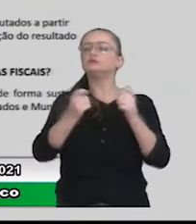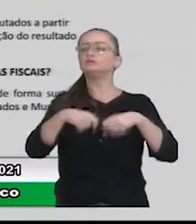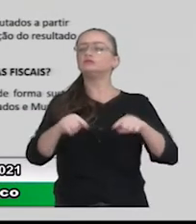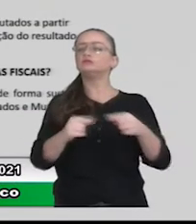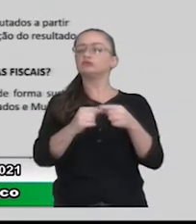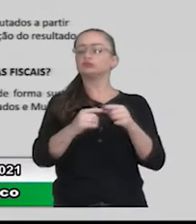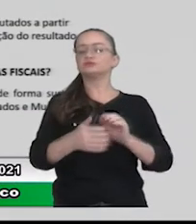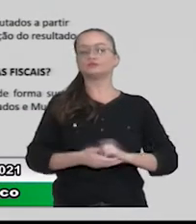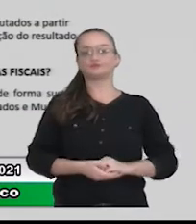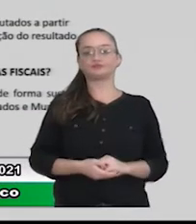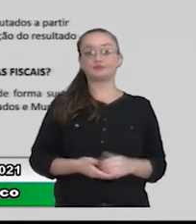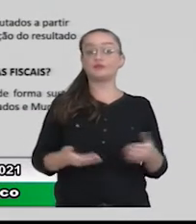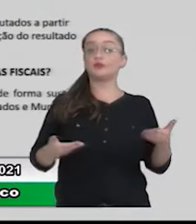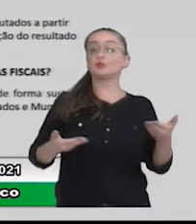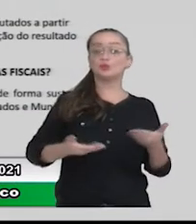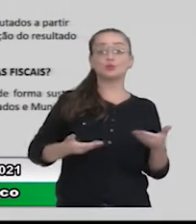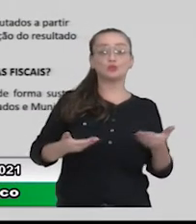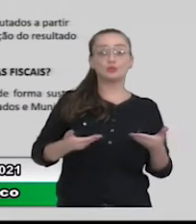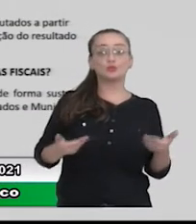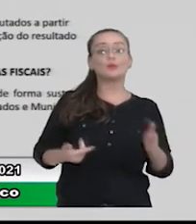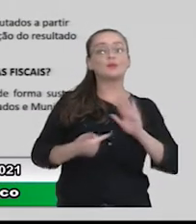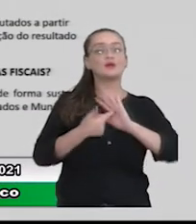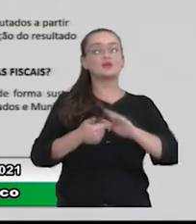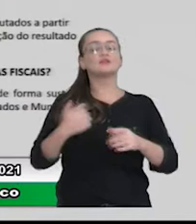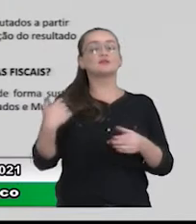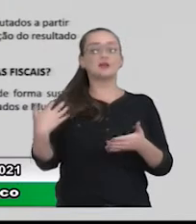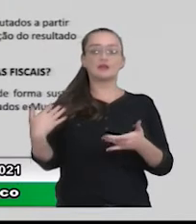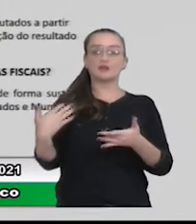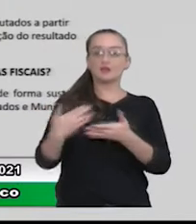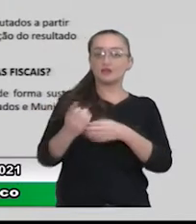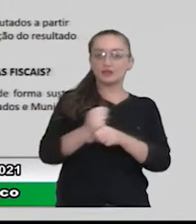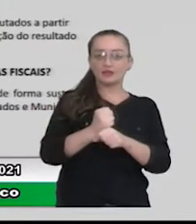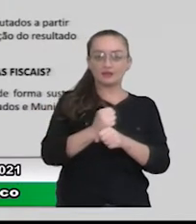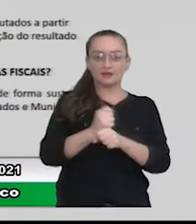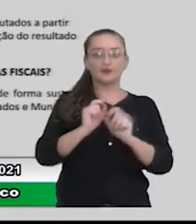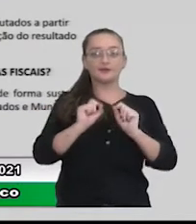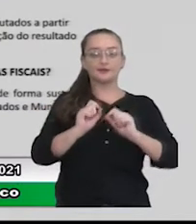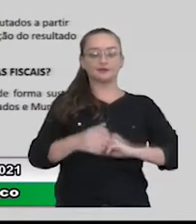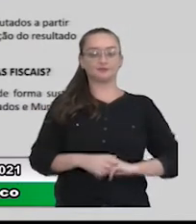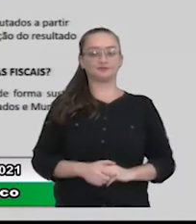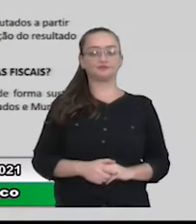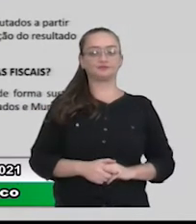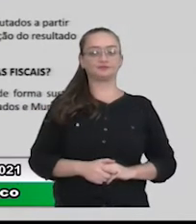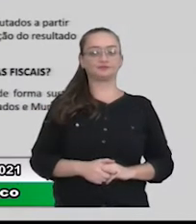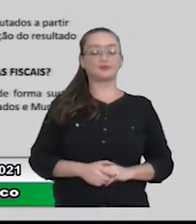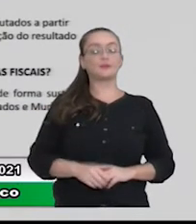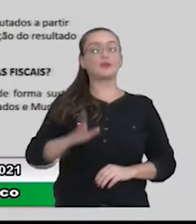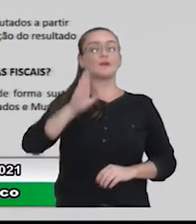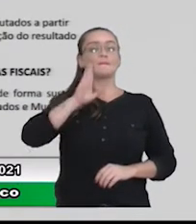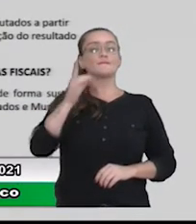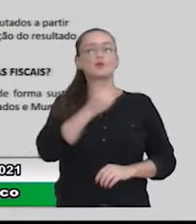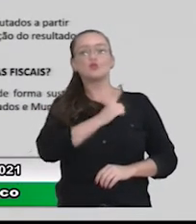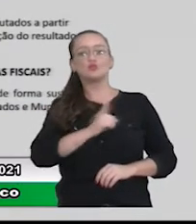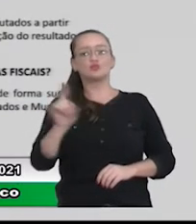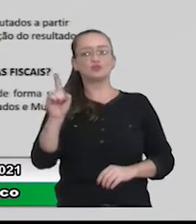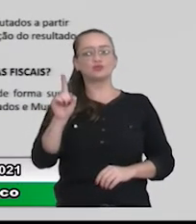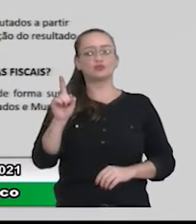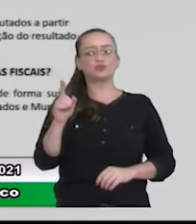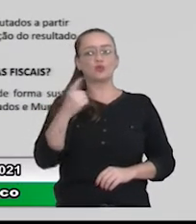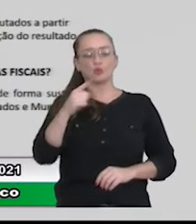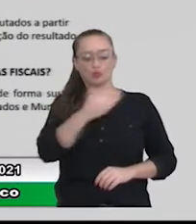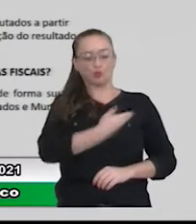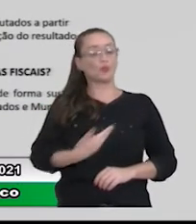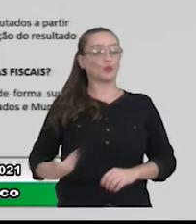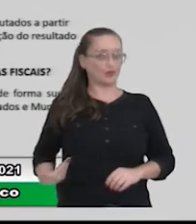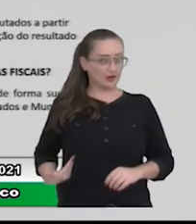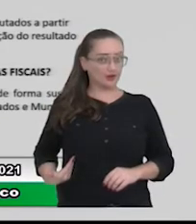hoje a gente está aqui demonstrando que ao longo desses anos todos, a gente, principalmente nessa última legislatura, nesse último governo,